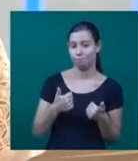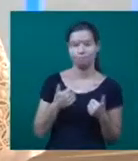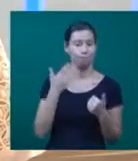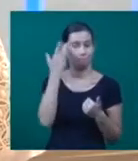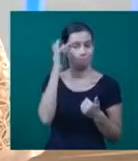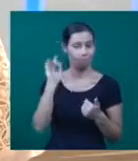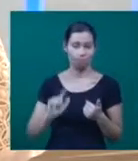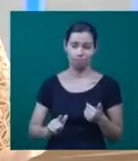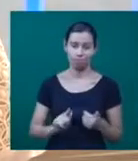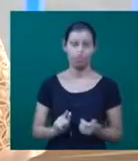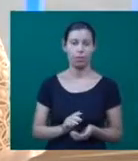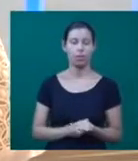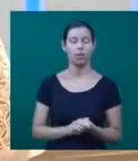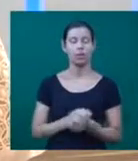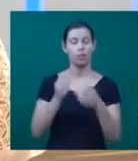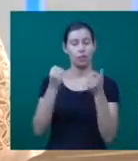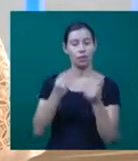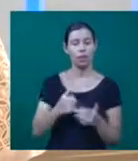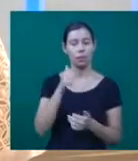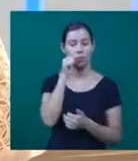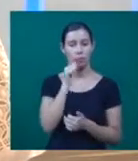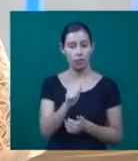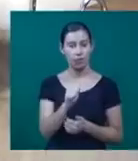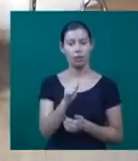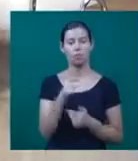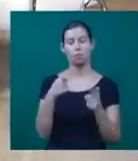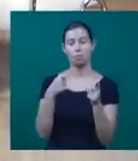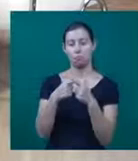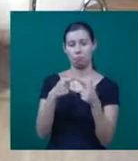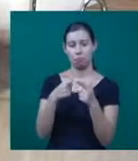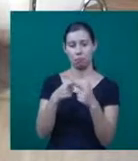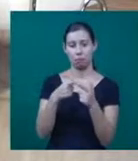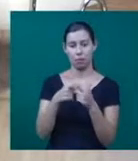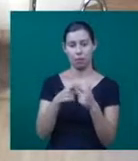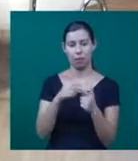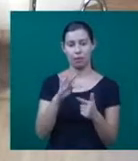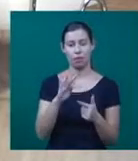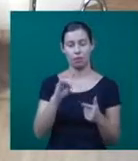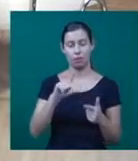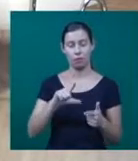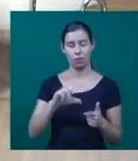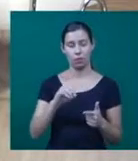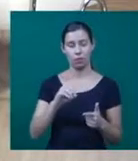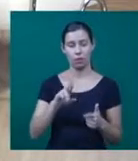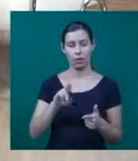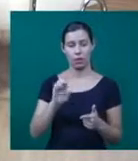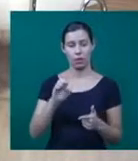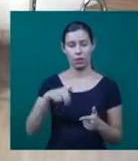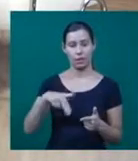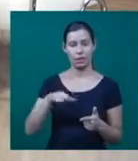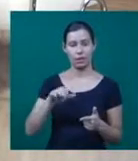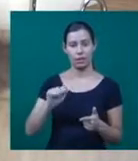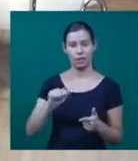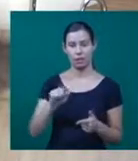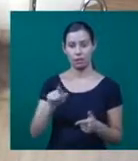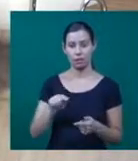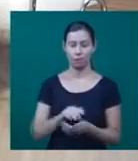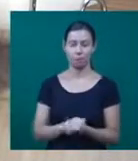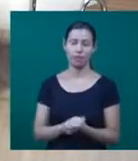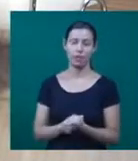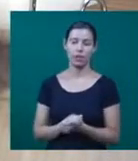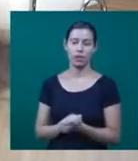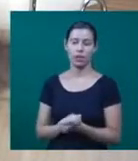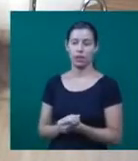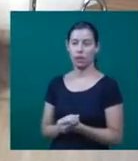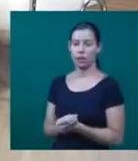do Câncer da Universidade Federal de Uberlândia, a doutora Florença Neves Copati. Florença, muito obrigado pela presença aqui hoje. Eu falei agora há pouco câncer de pâncreas e